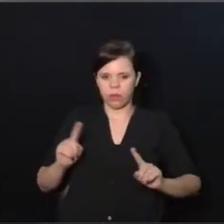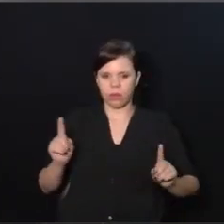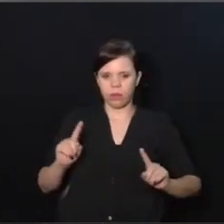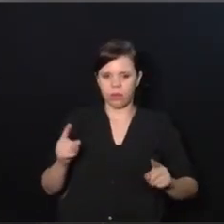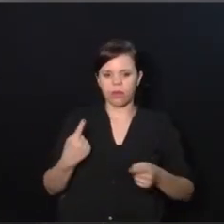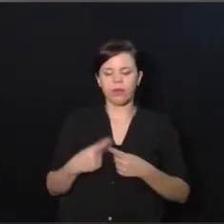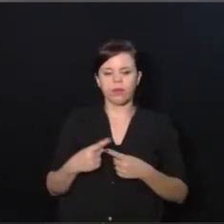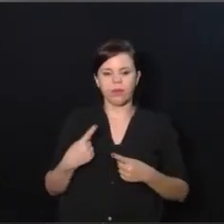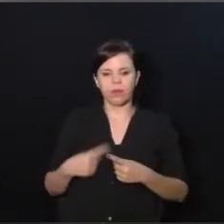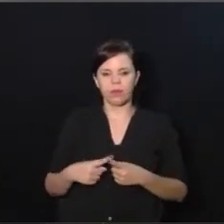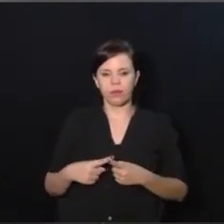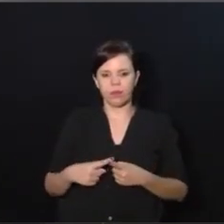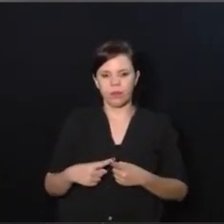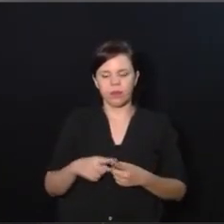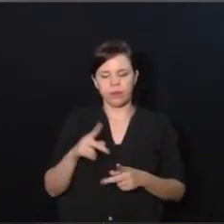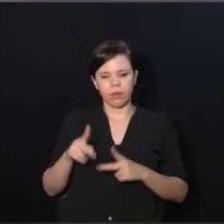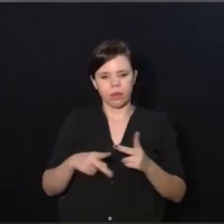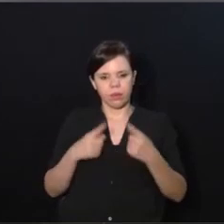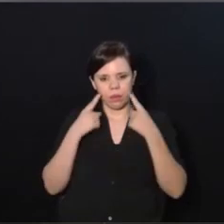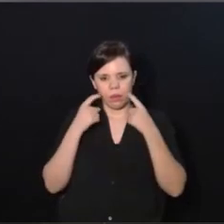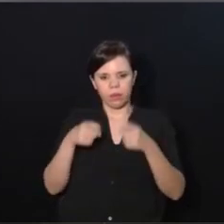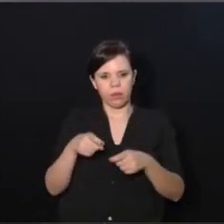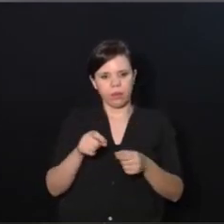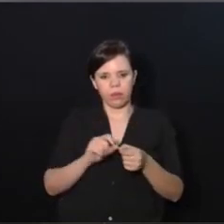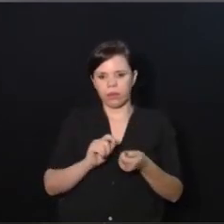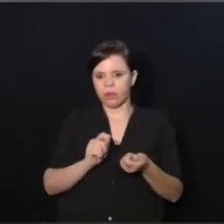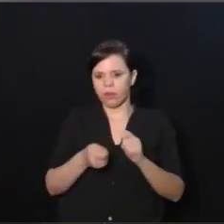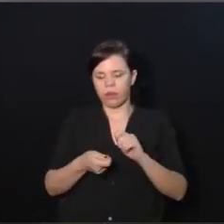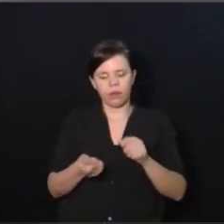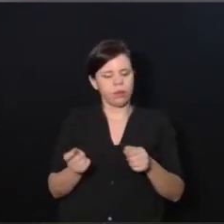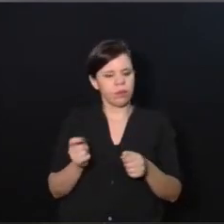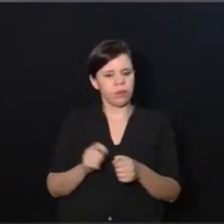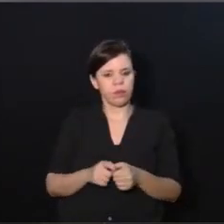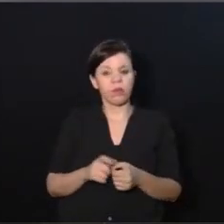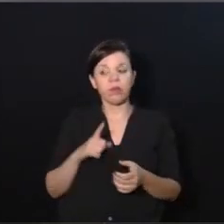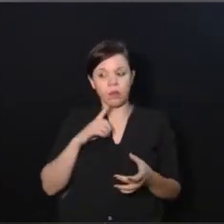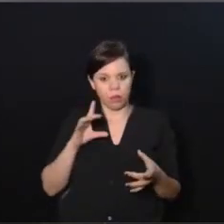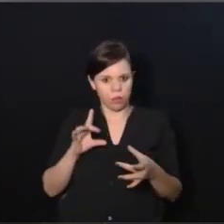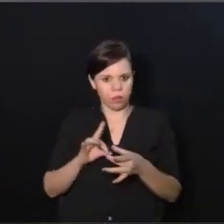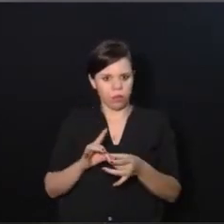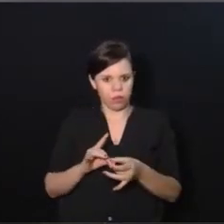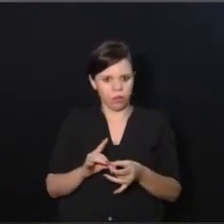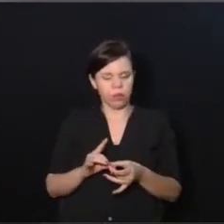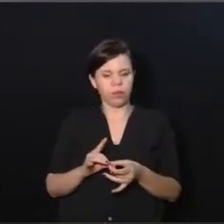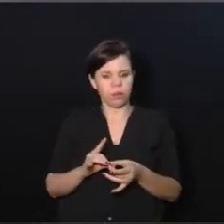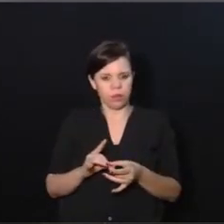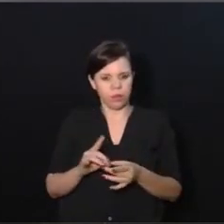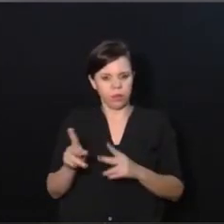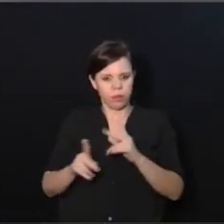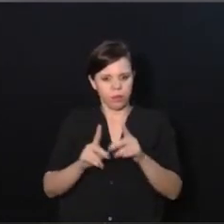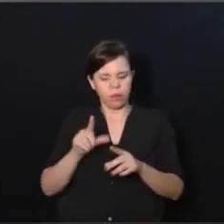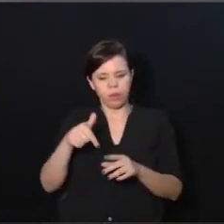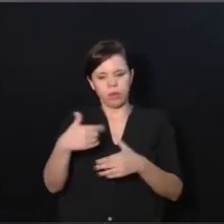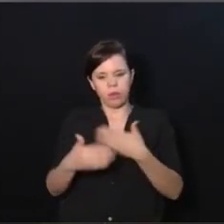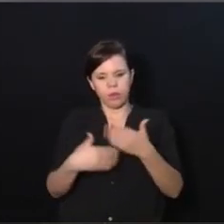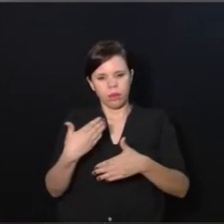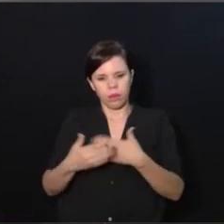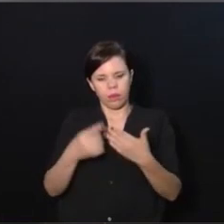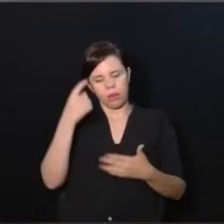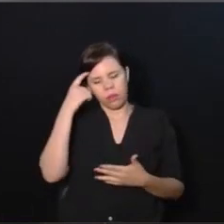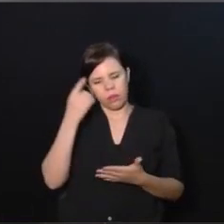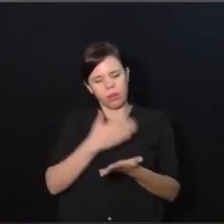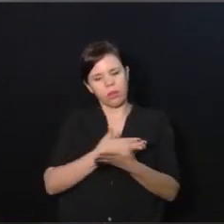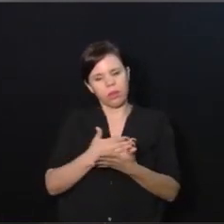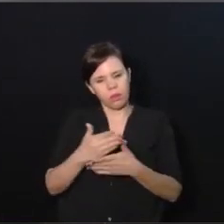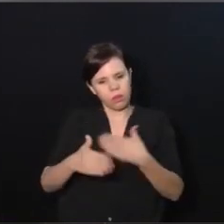porque paciente chorando não vai deixar você reabilitar. Então, cria vínculo com ele primeiro, para depois pensar em começar